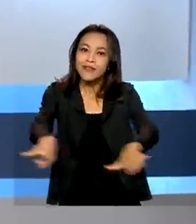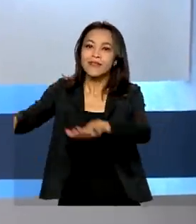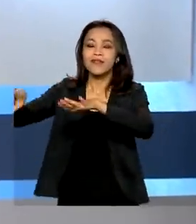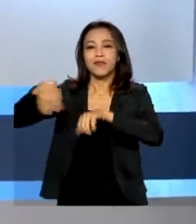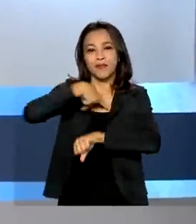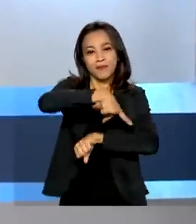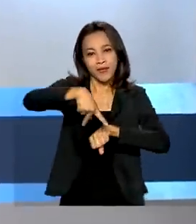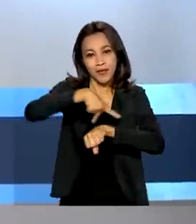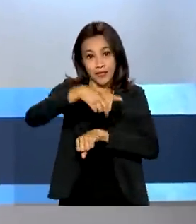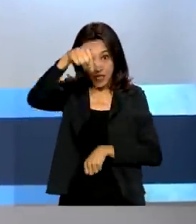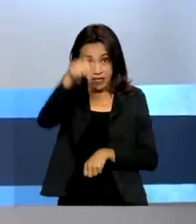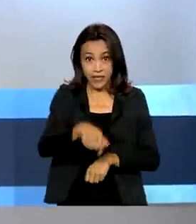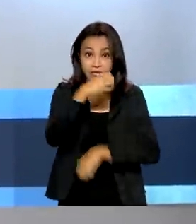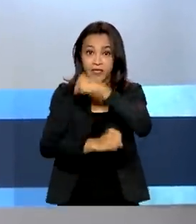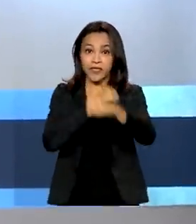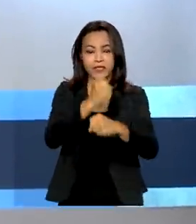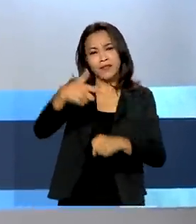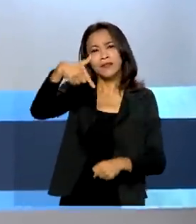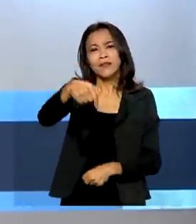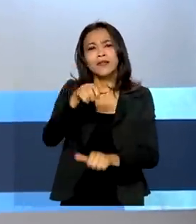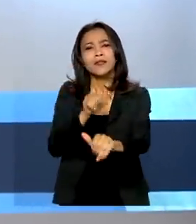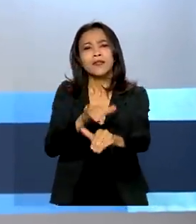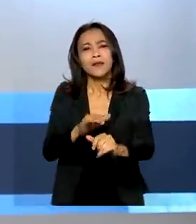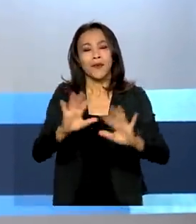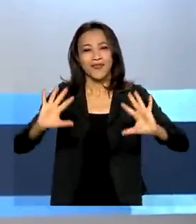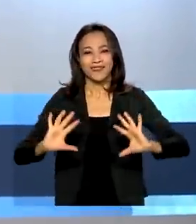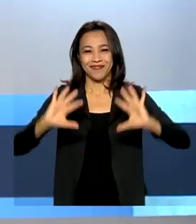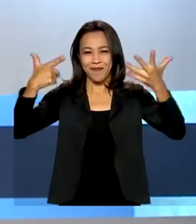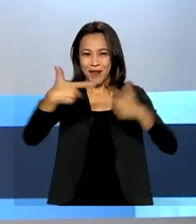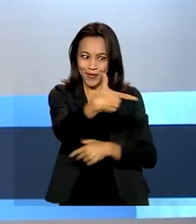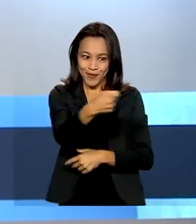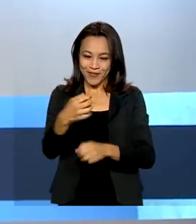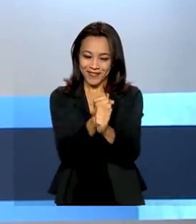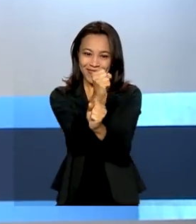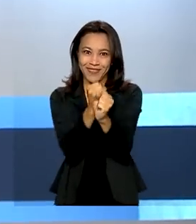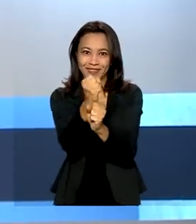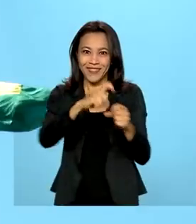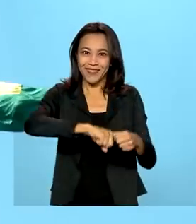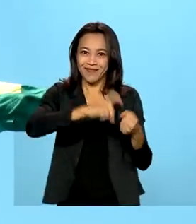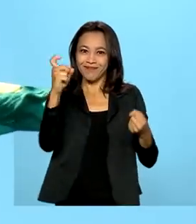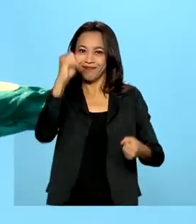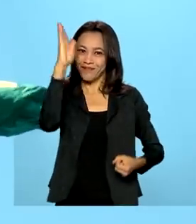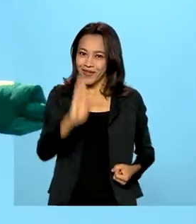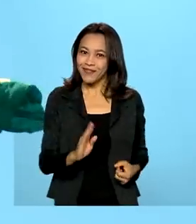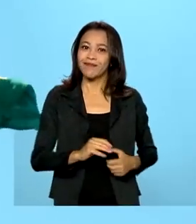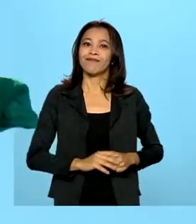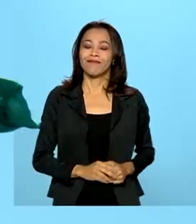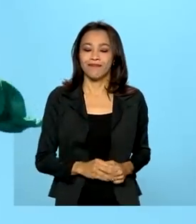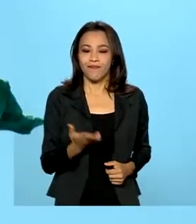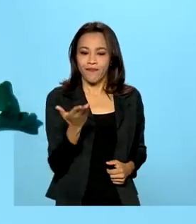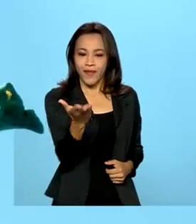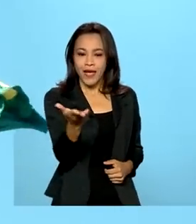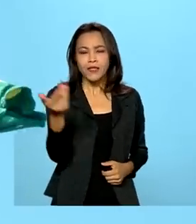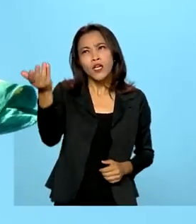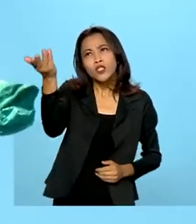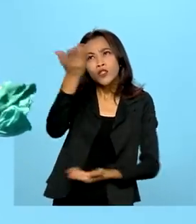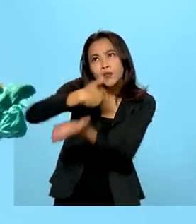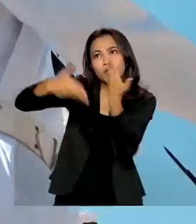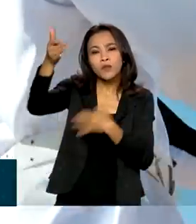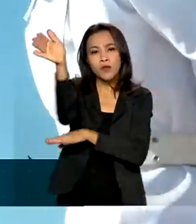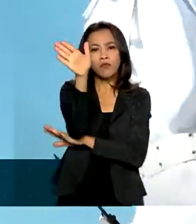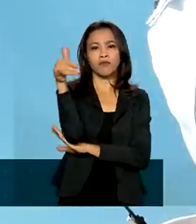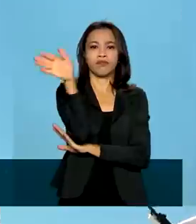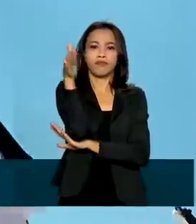Este ano, o 7 de setembro, comemora os 200 anos de independência do Brasil. A celebração da substituição da